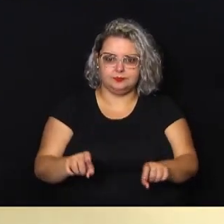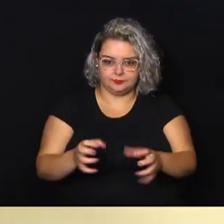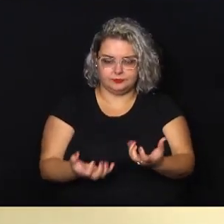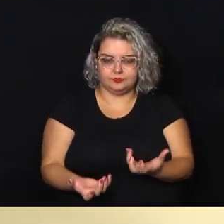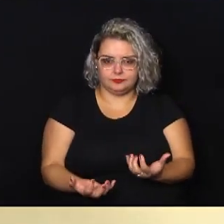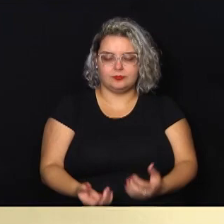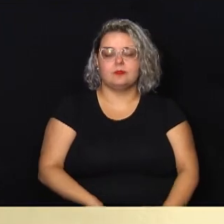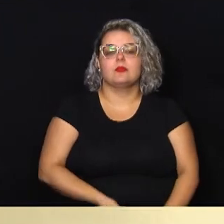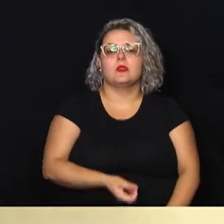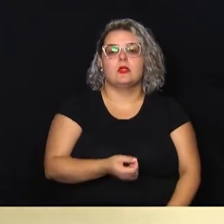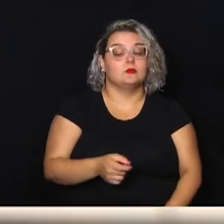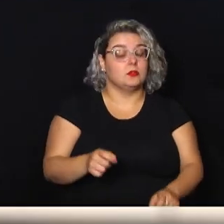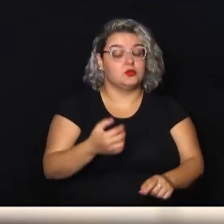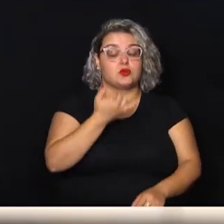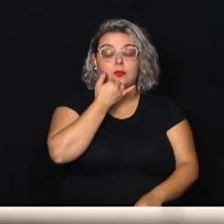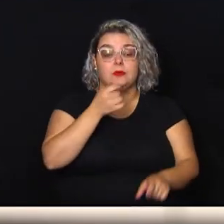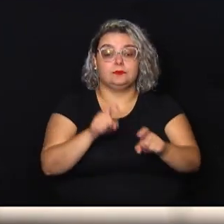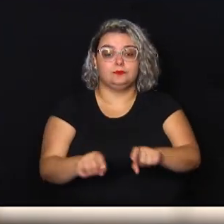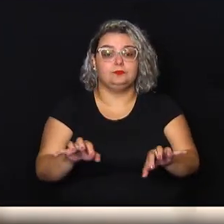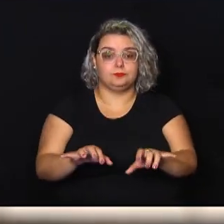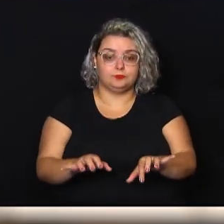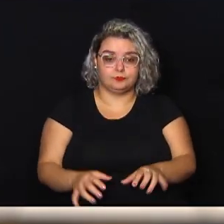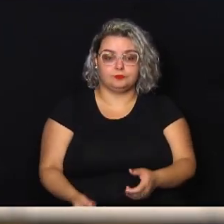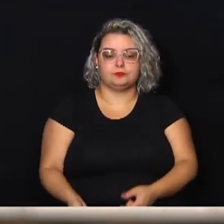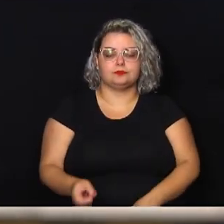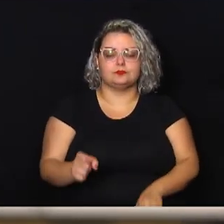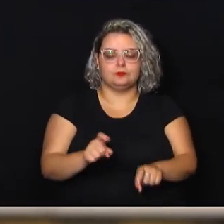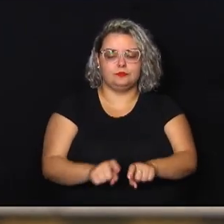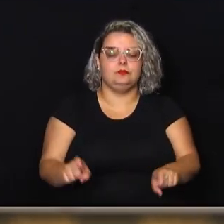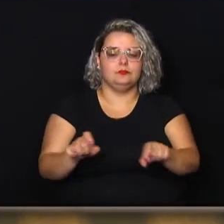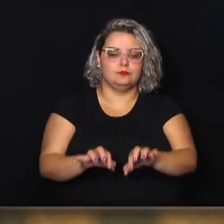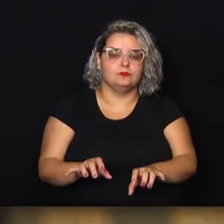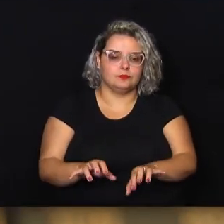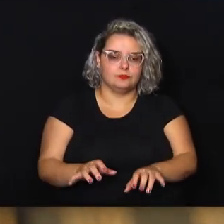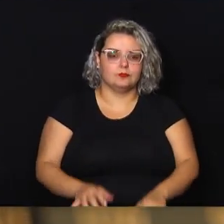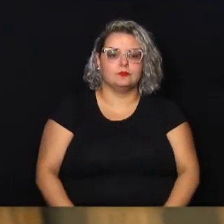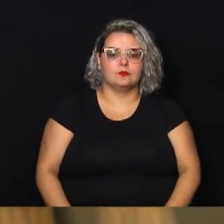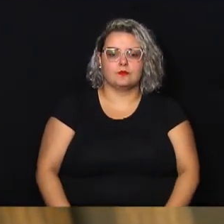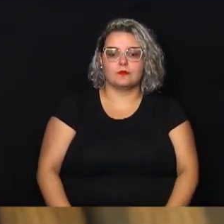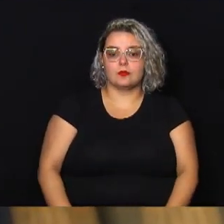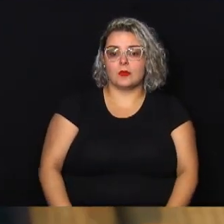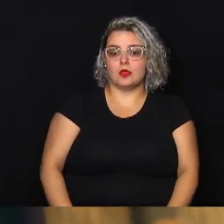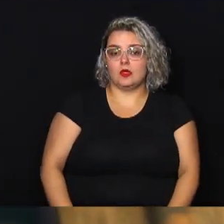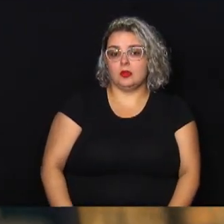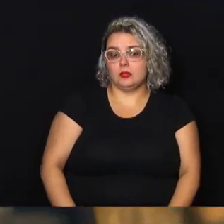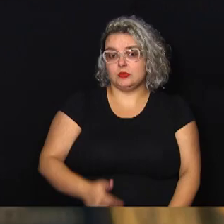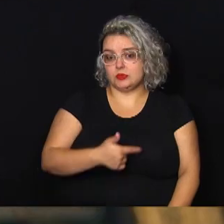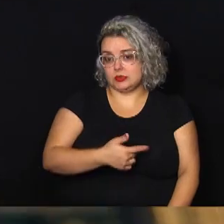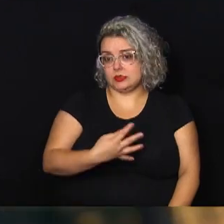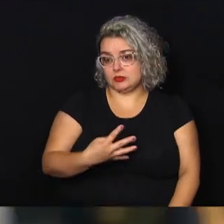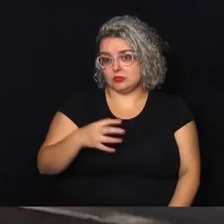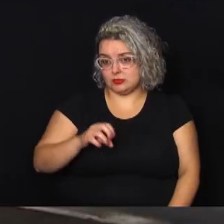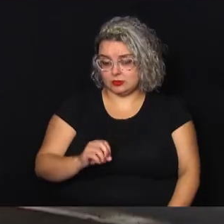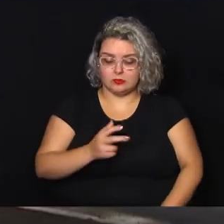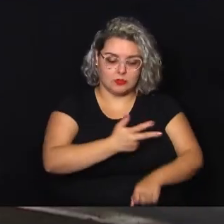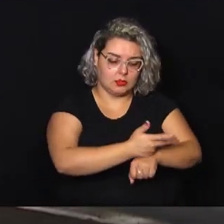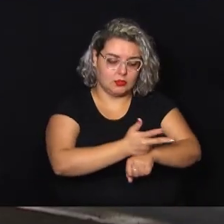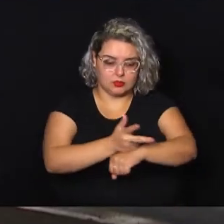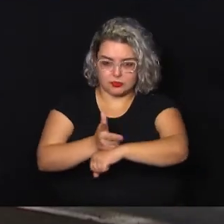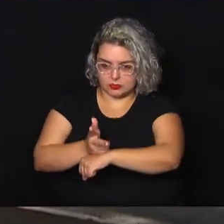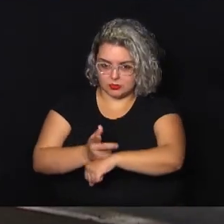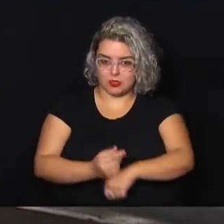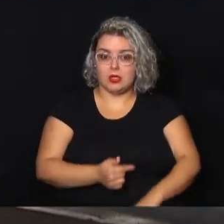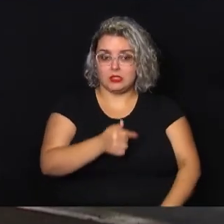160.000,00 para equipamentos, R$.952,00 para a câmera de monitoramento, R